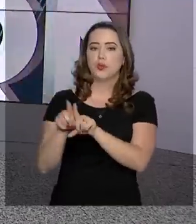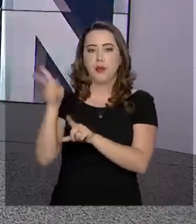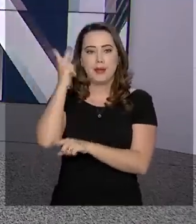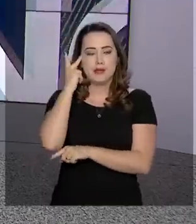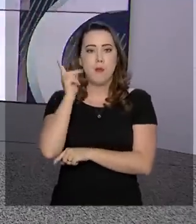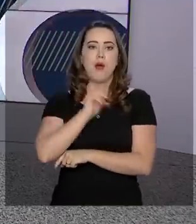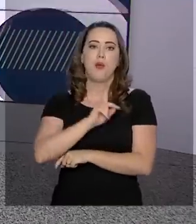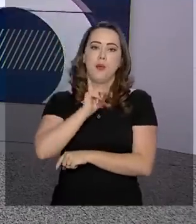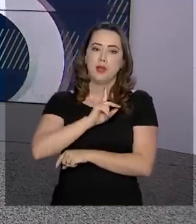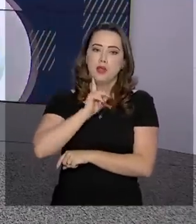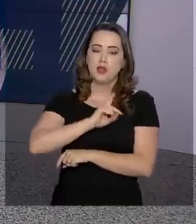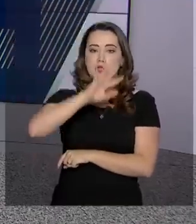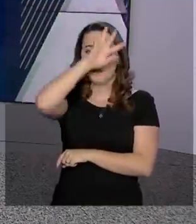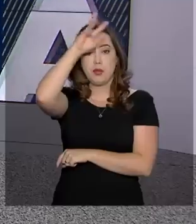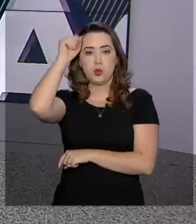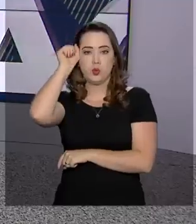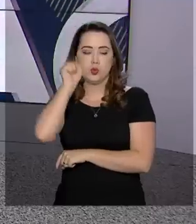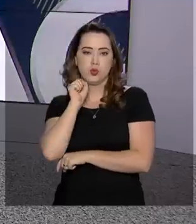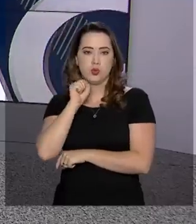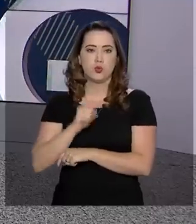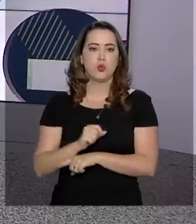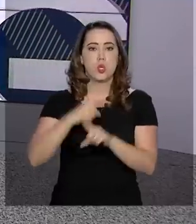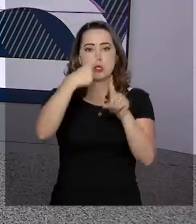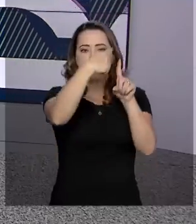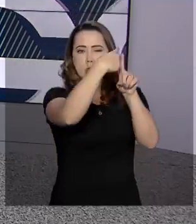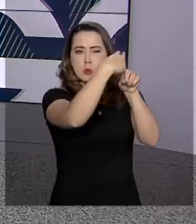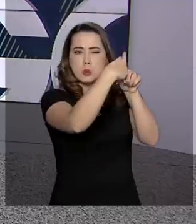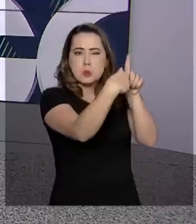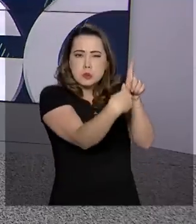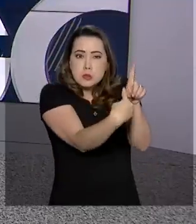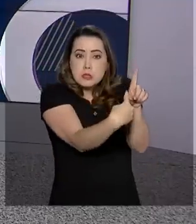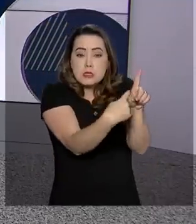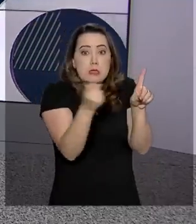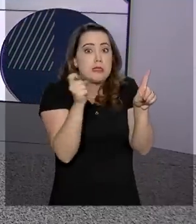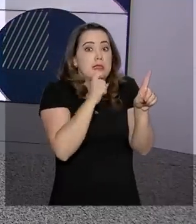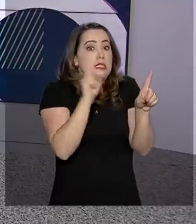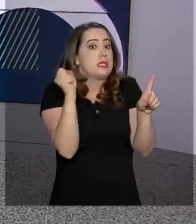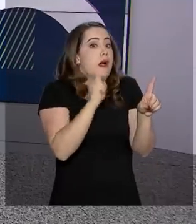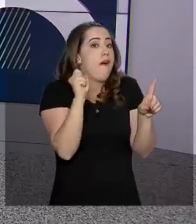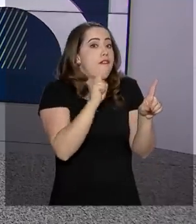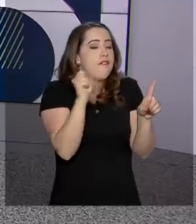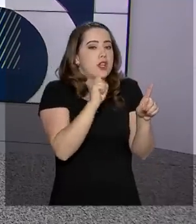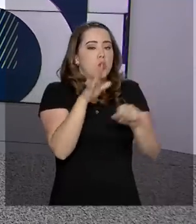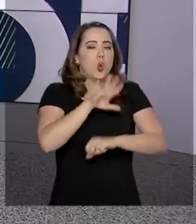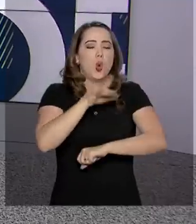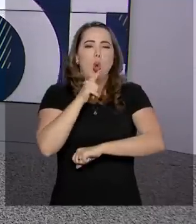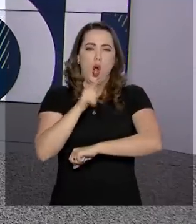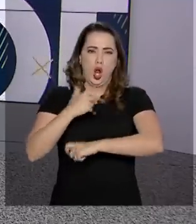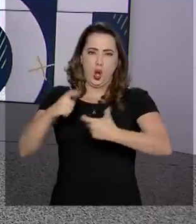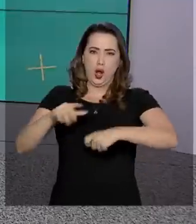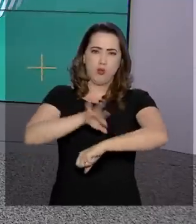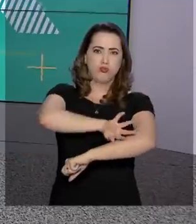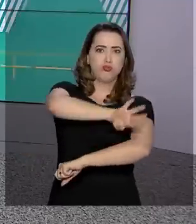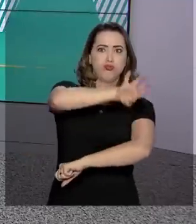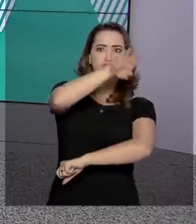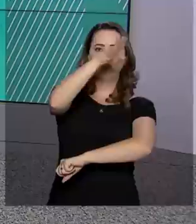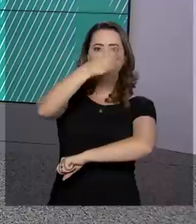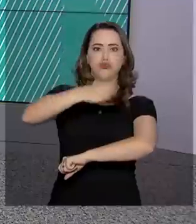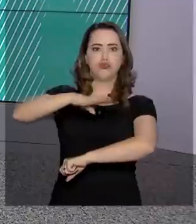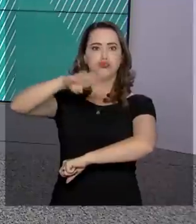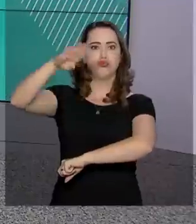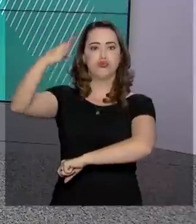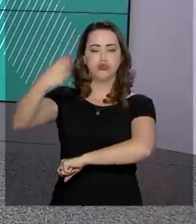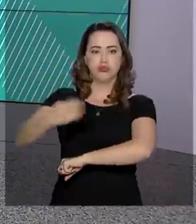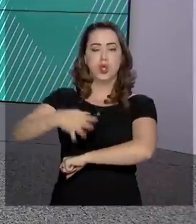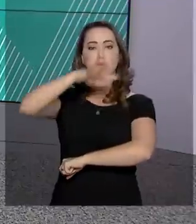Paulo, Minas Gerais e Mato Grosso do Sul. As temperaturas mais baixas serão registradas nas áreas de Serra e Planalto, no Rio Grande do